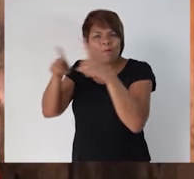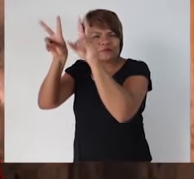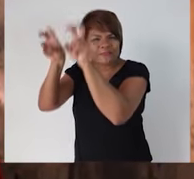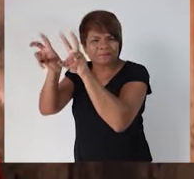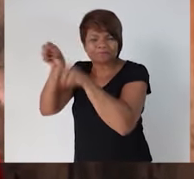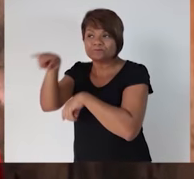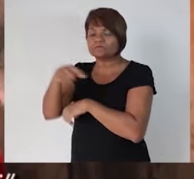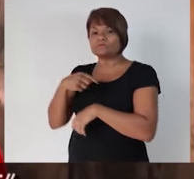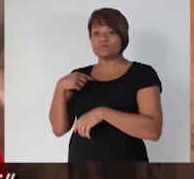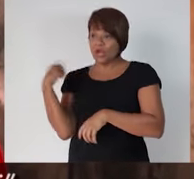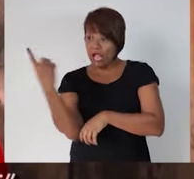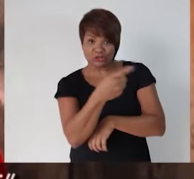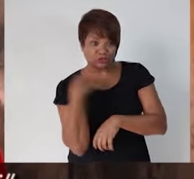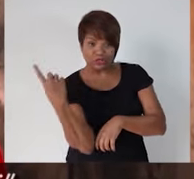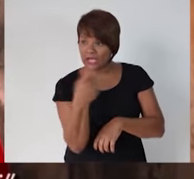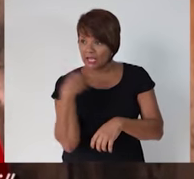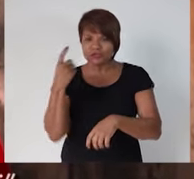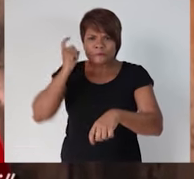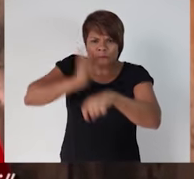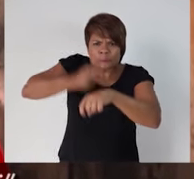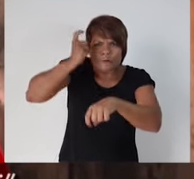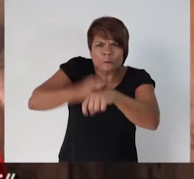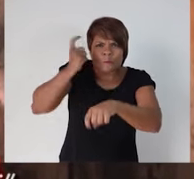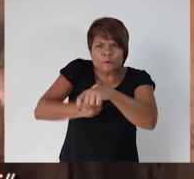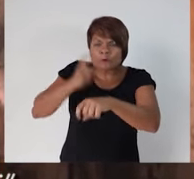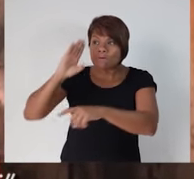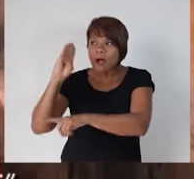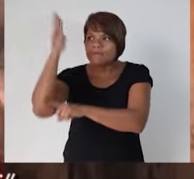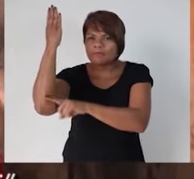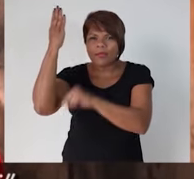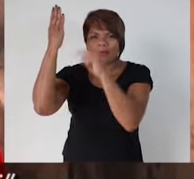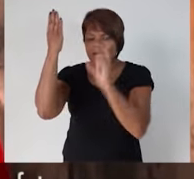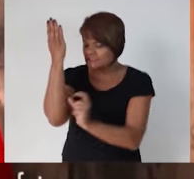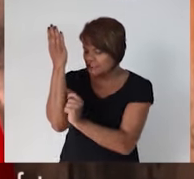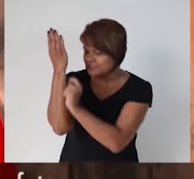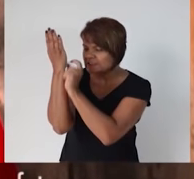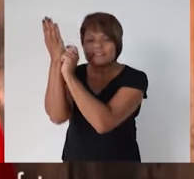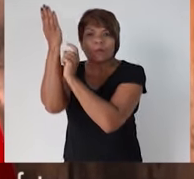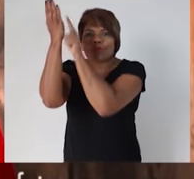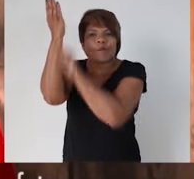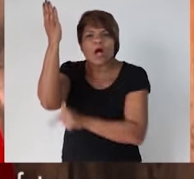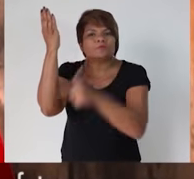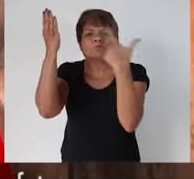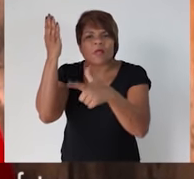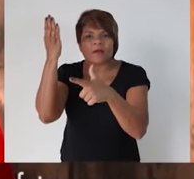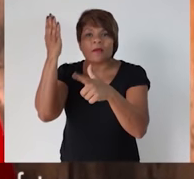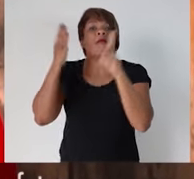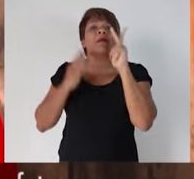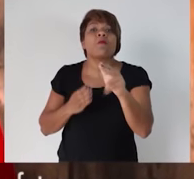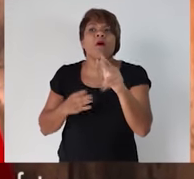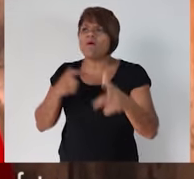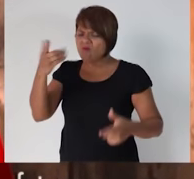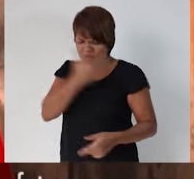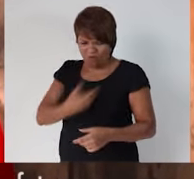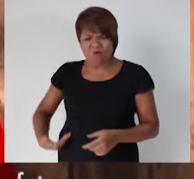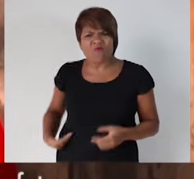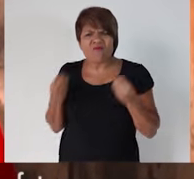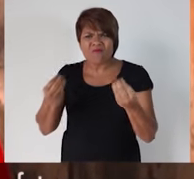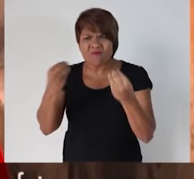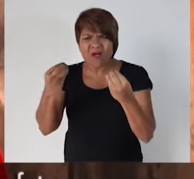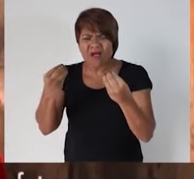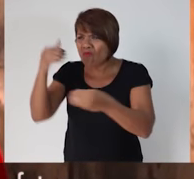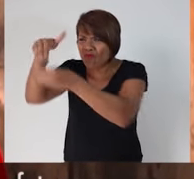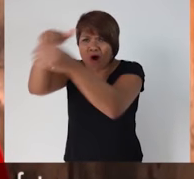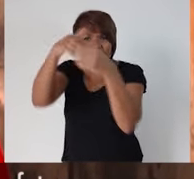que diz assim. Nós somos madeira de leite com pinonrói. Um governo ilegítimo, sem votos, quer